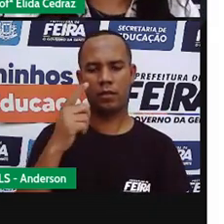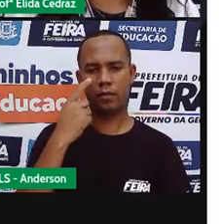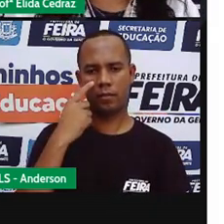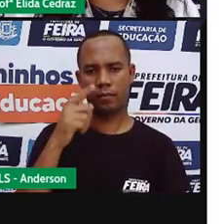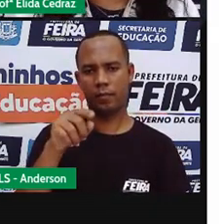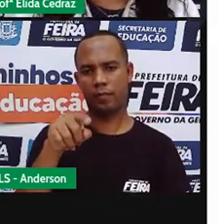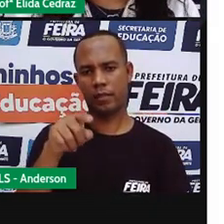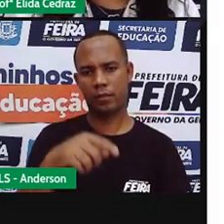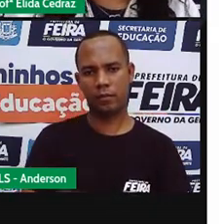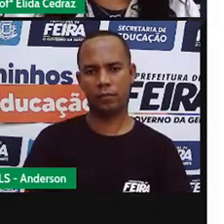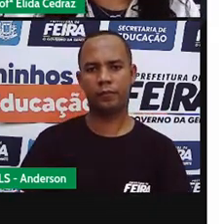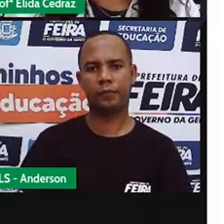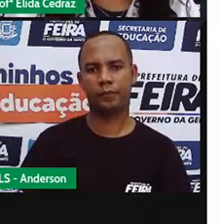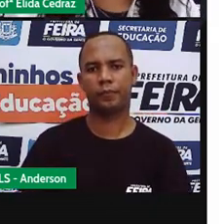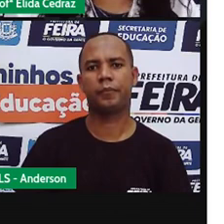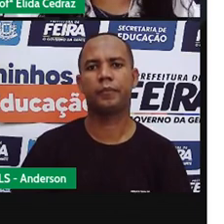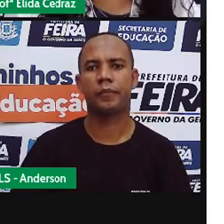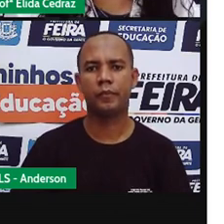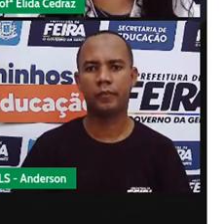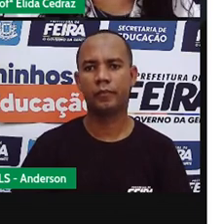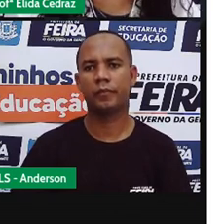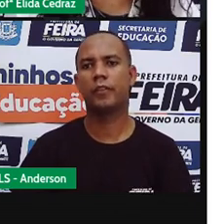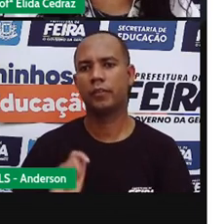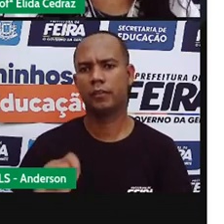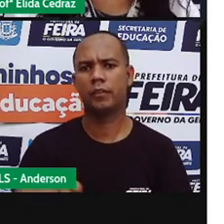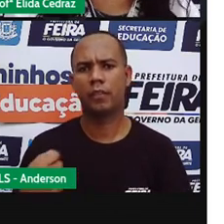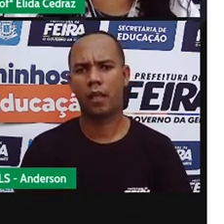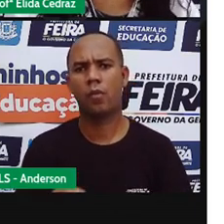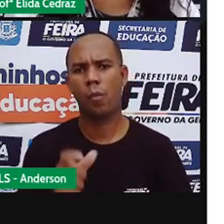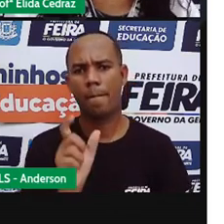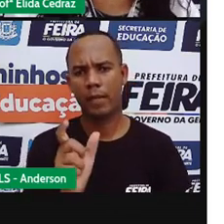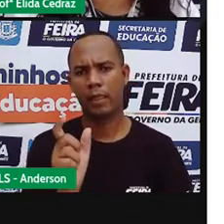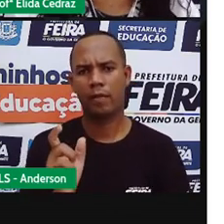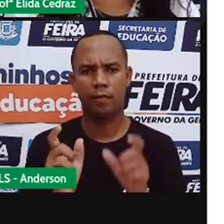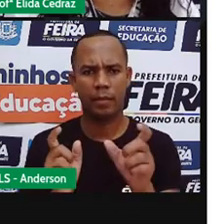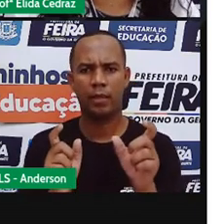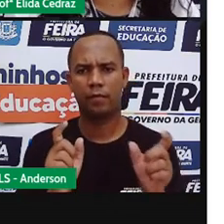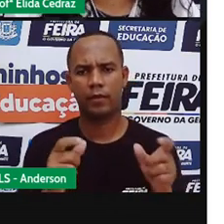não? Foi diferente? Quais palavras foram diferentes?